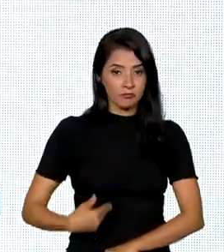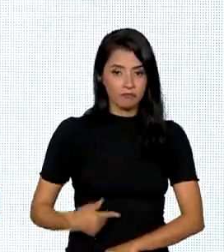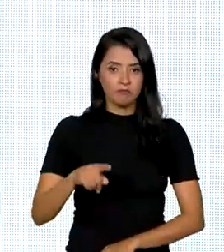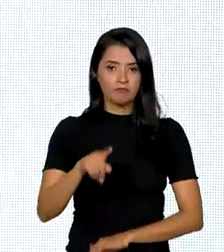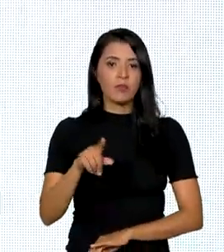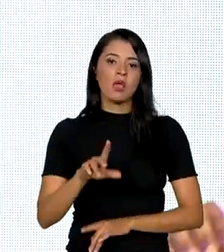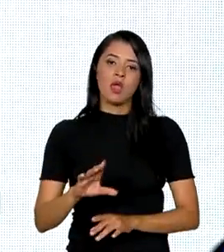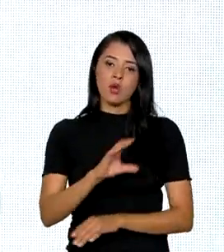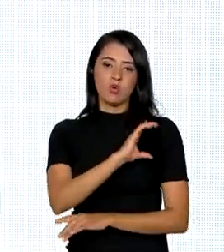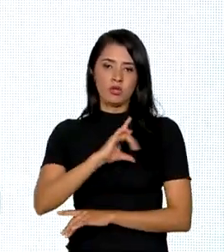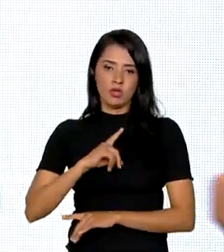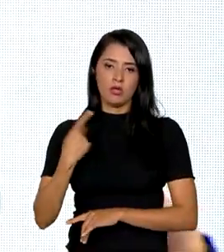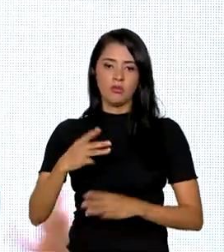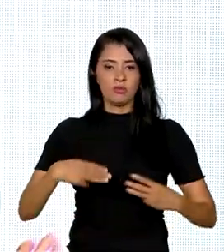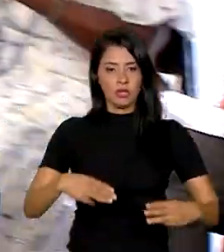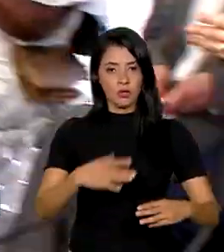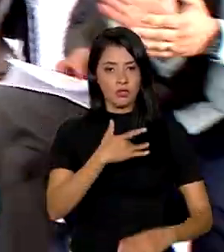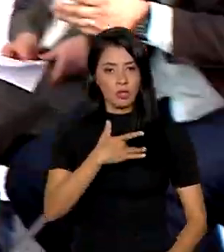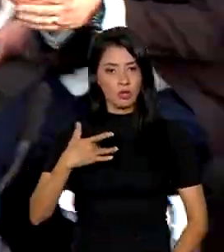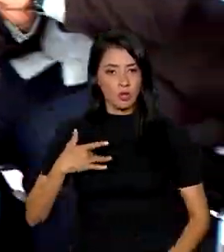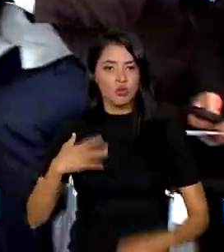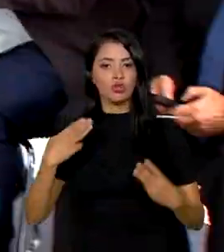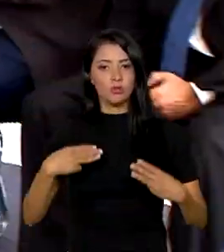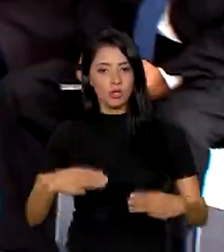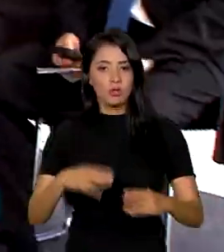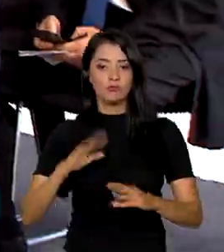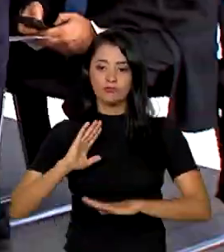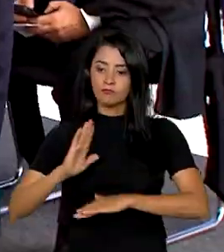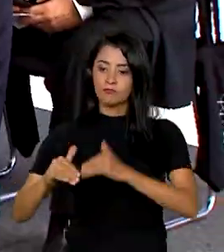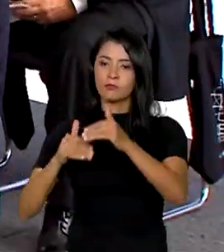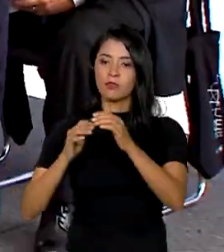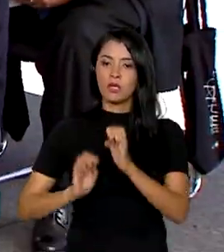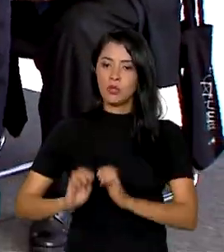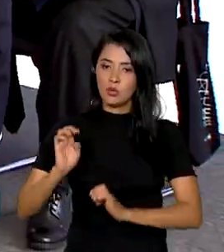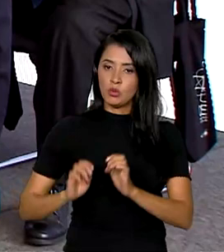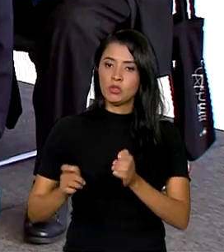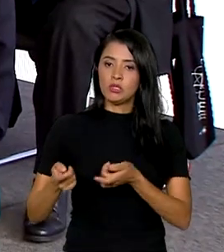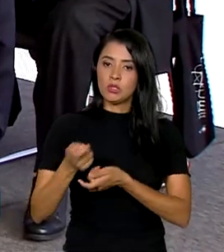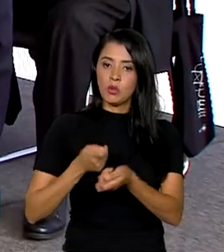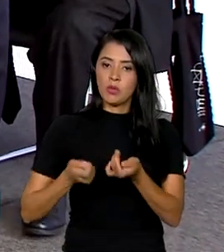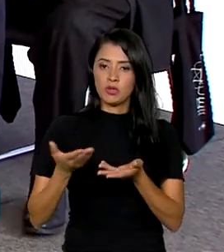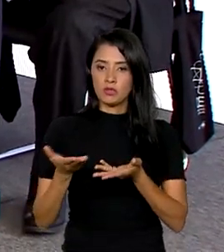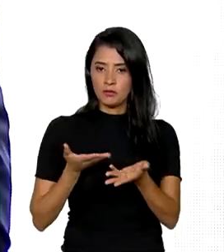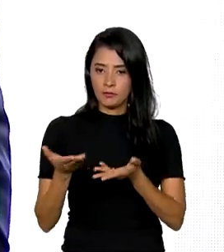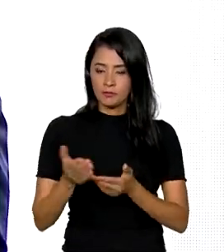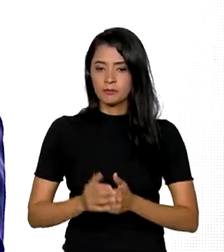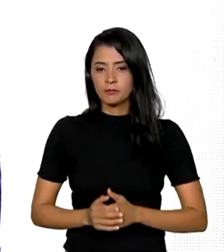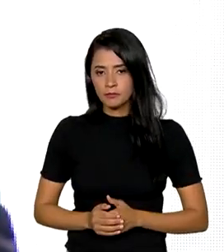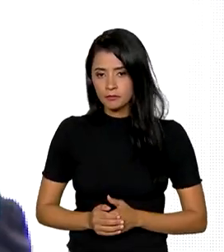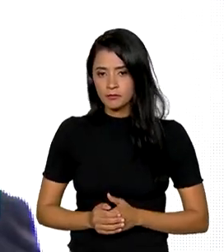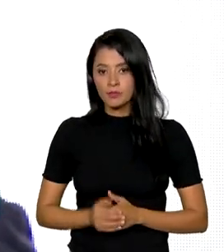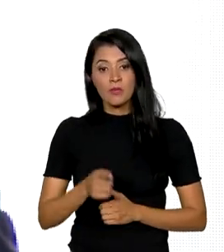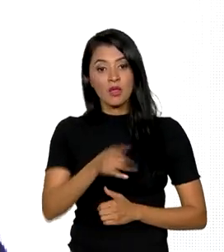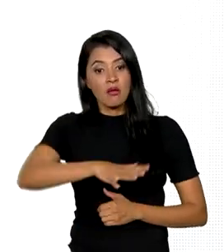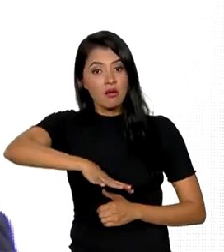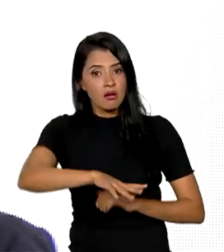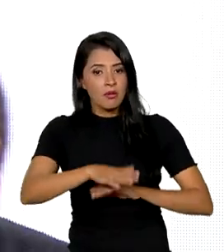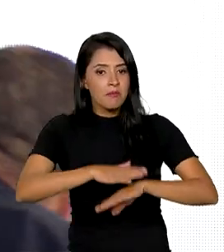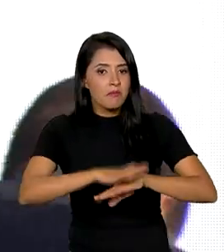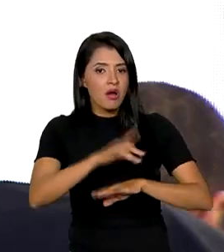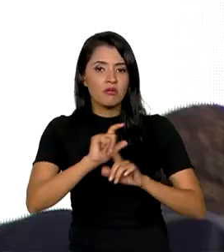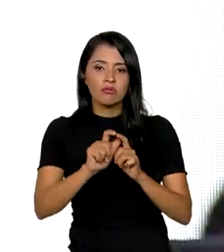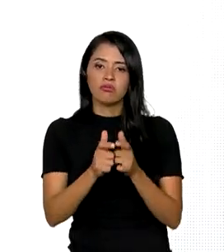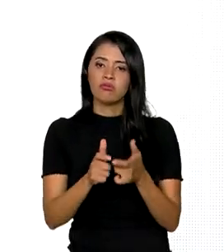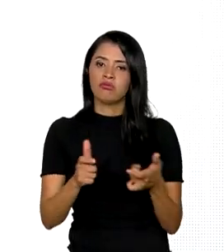coordenada pelos Ministérios da Saúde e do Desenvolvimento, Indústria, Comércio e Serviços. Esse é o setor que mais vai